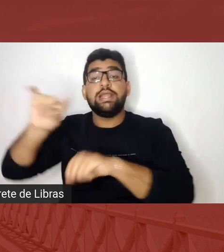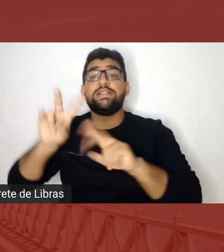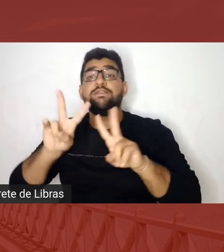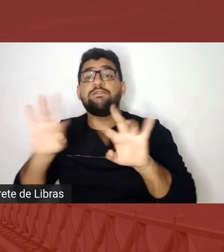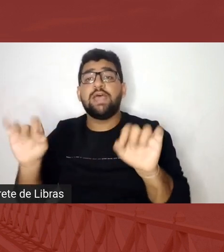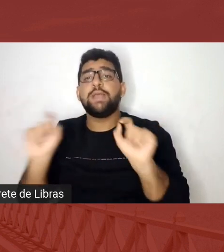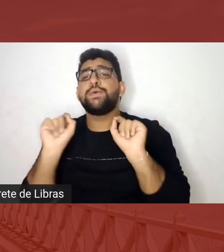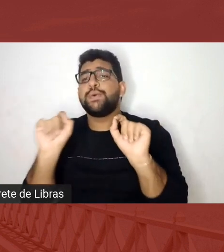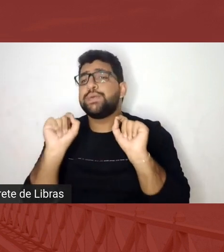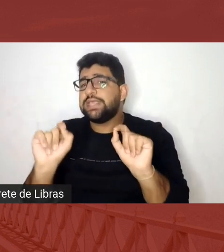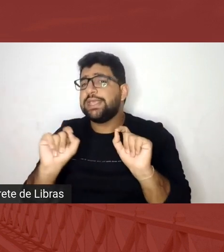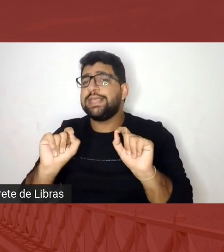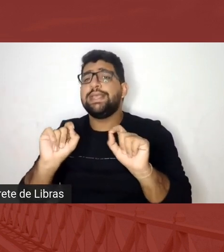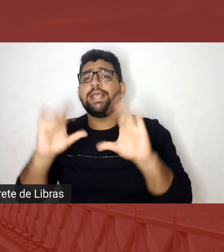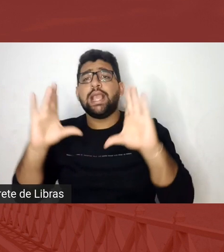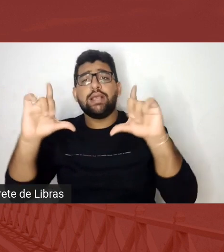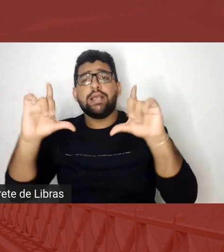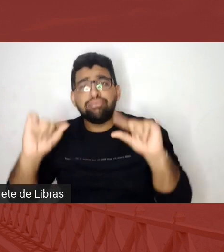um pouco com o preconceito,